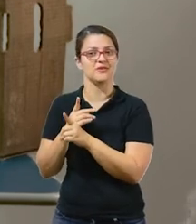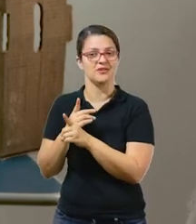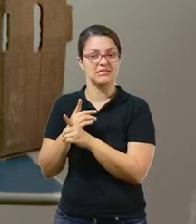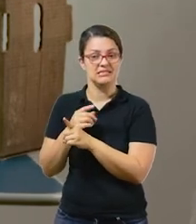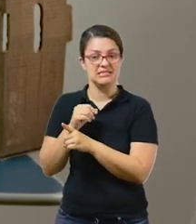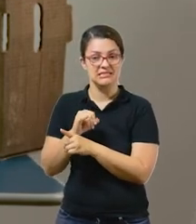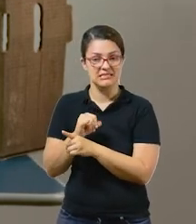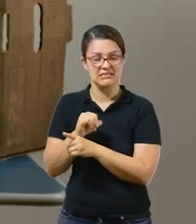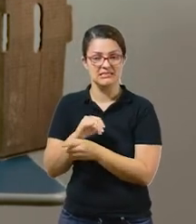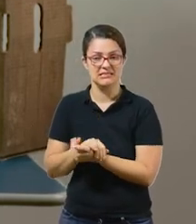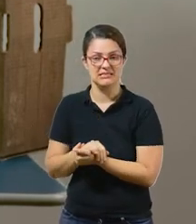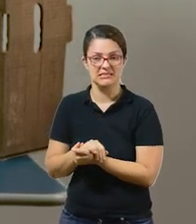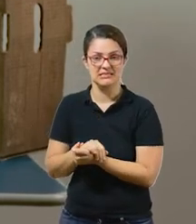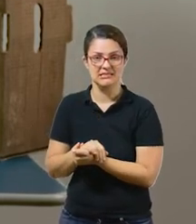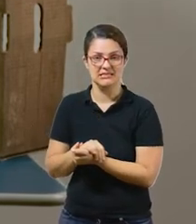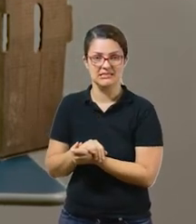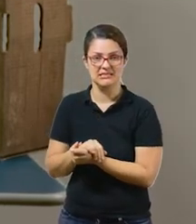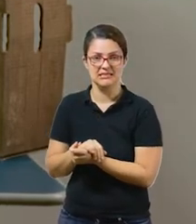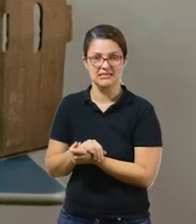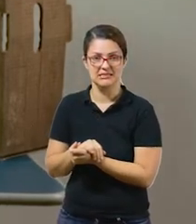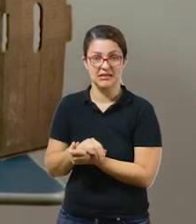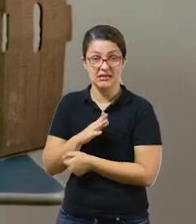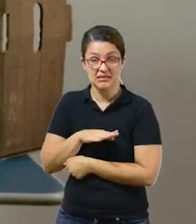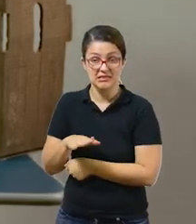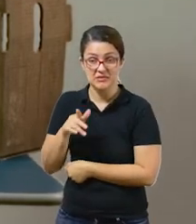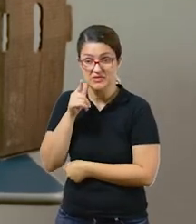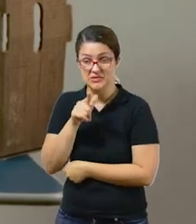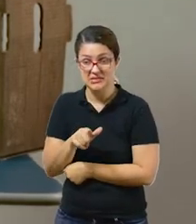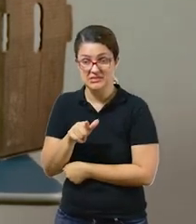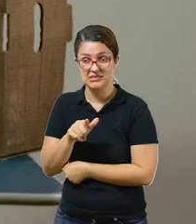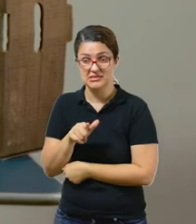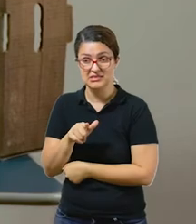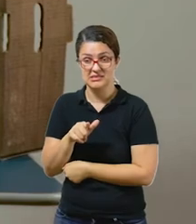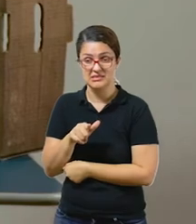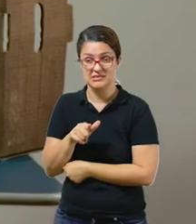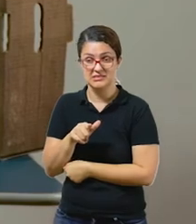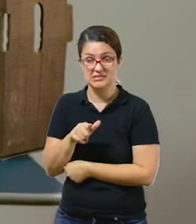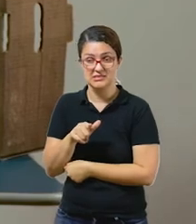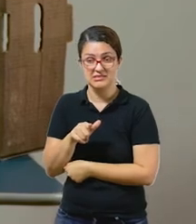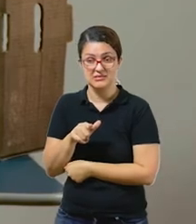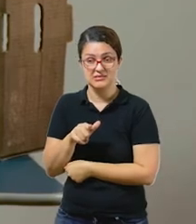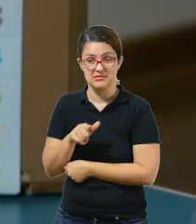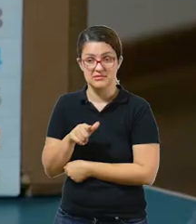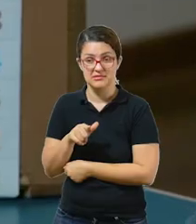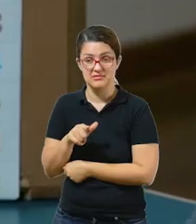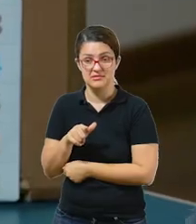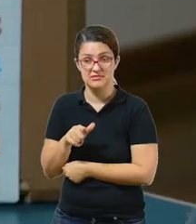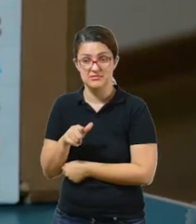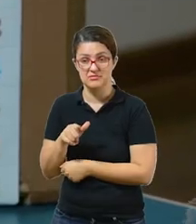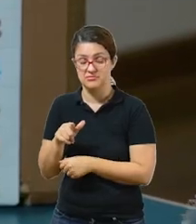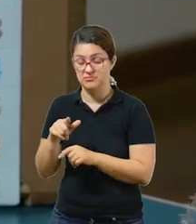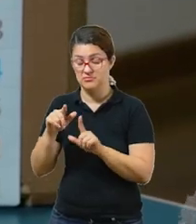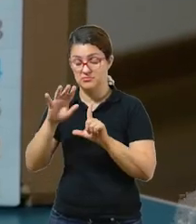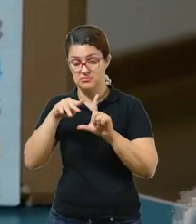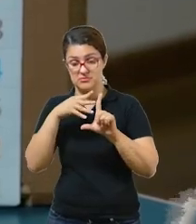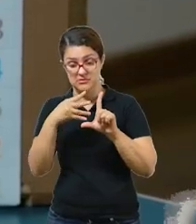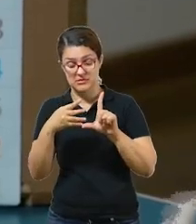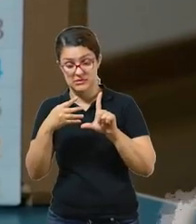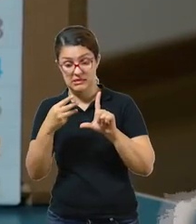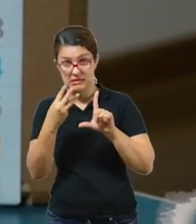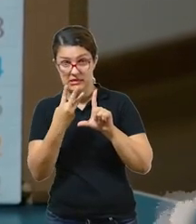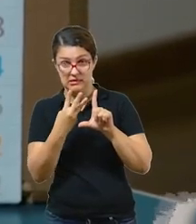tá? E se a criança acertar, se ela escolheu três e três